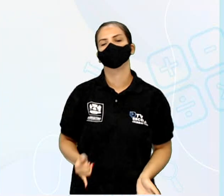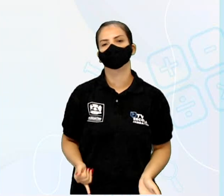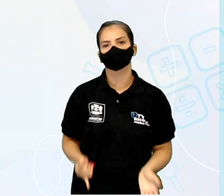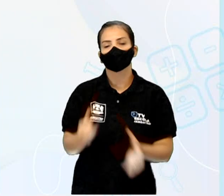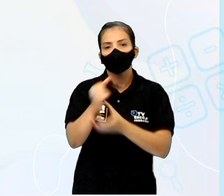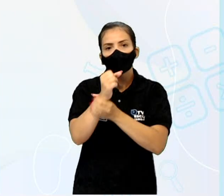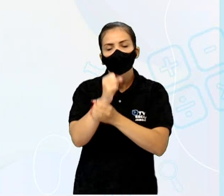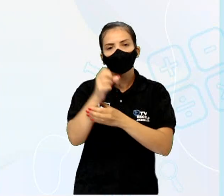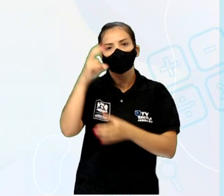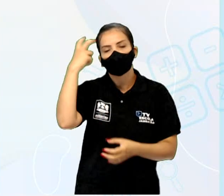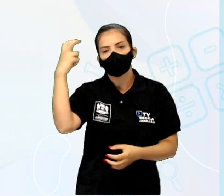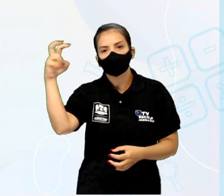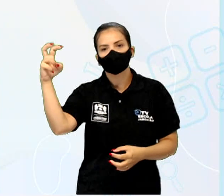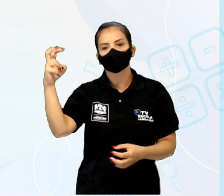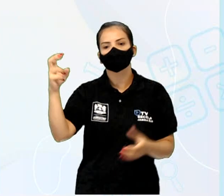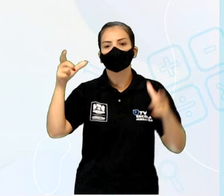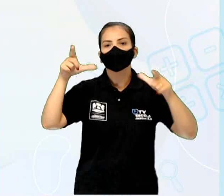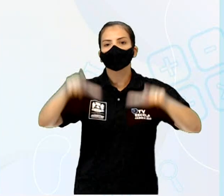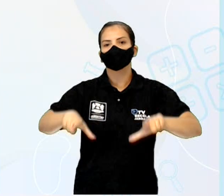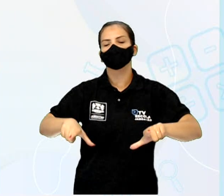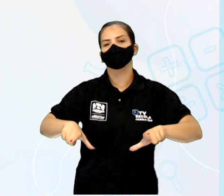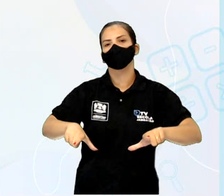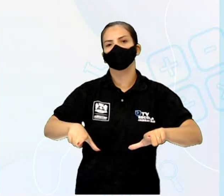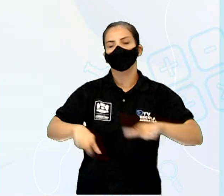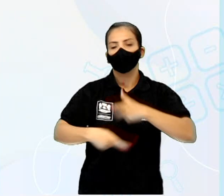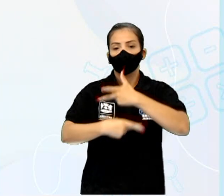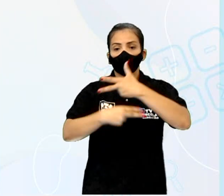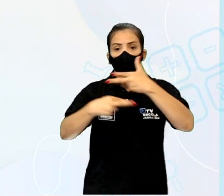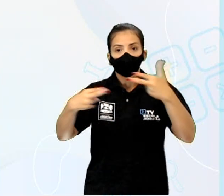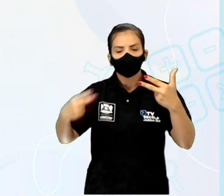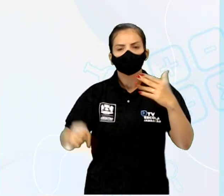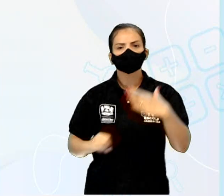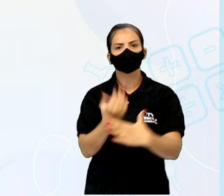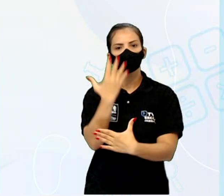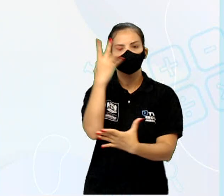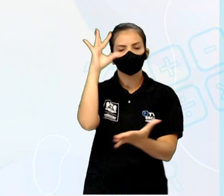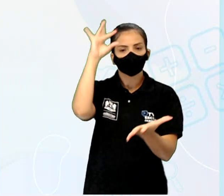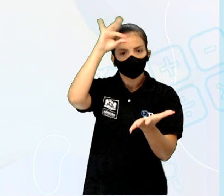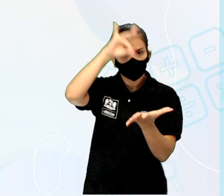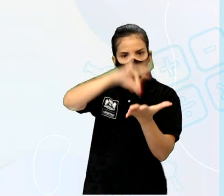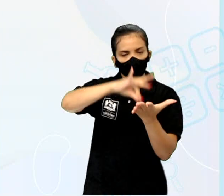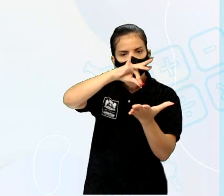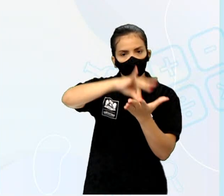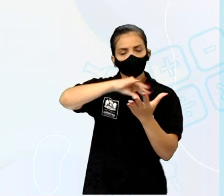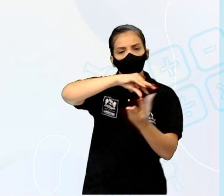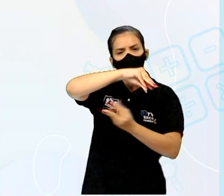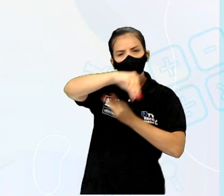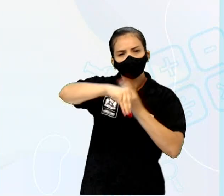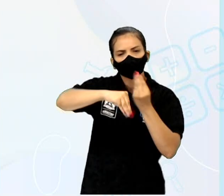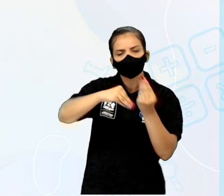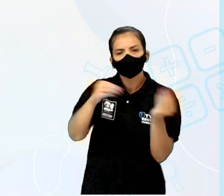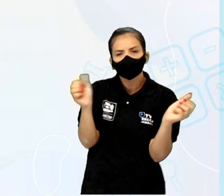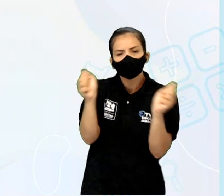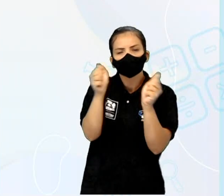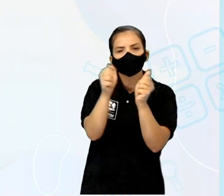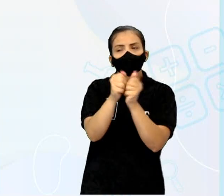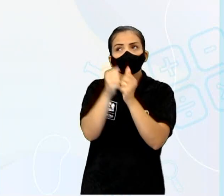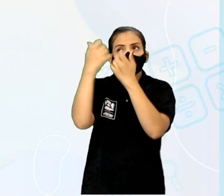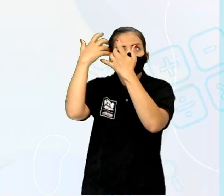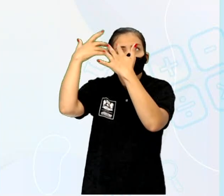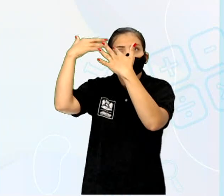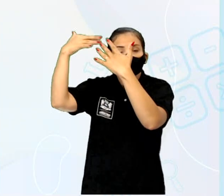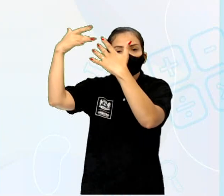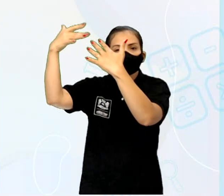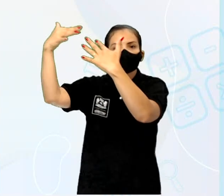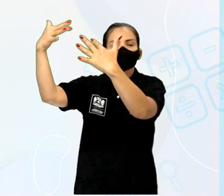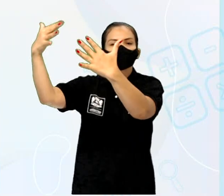Usam fatos reais e históricos para dar suporte às histórias. Mas, junto com elementos que envolvem a imaginação para